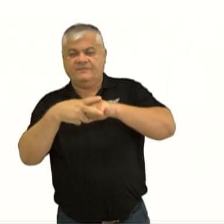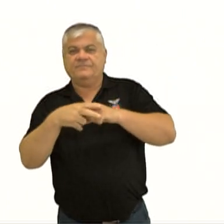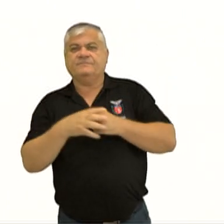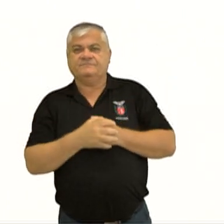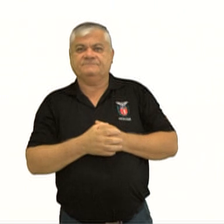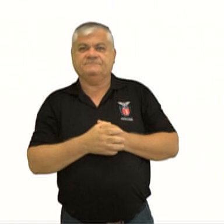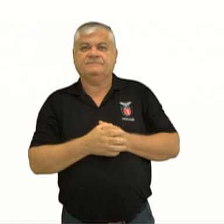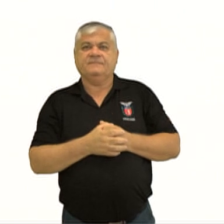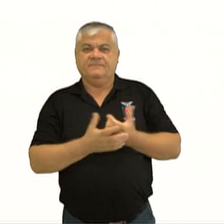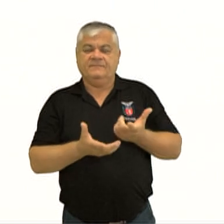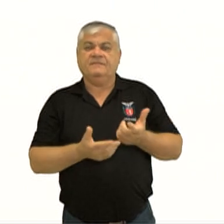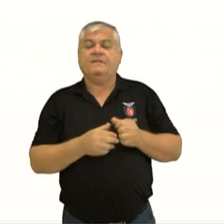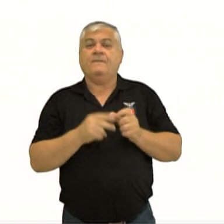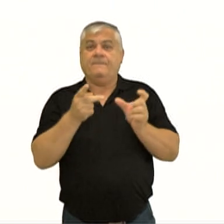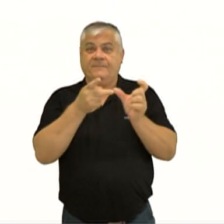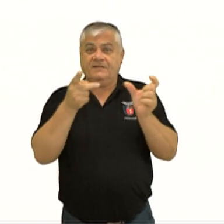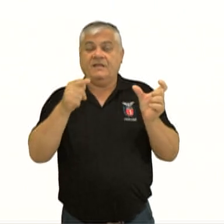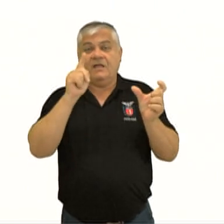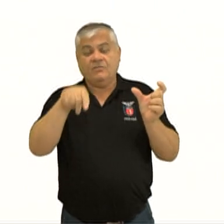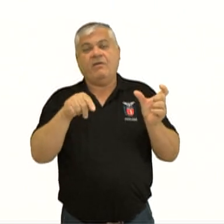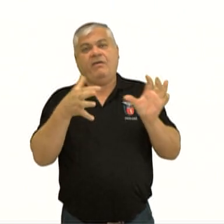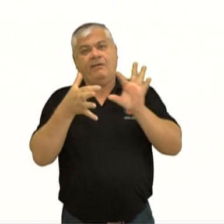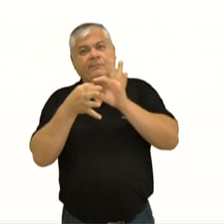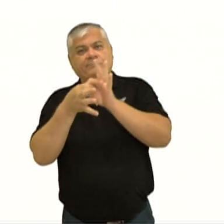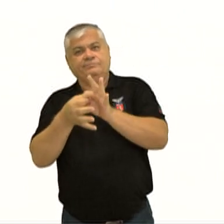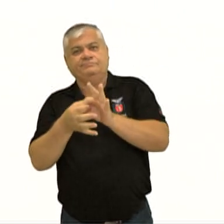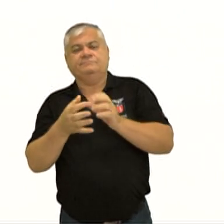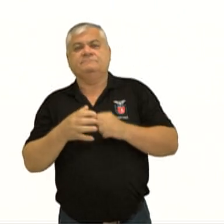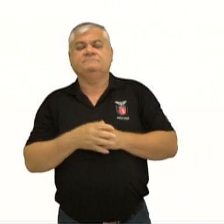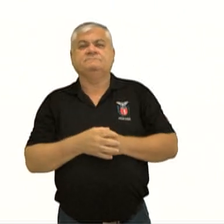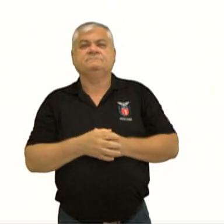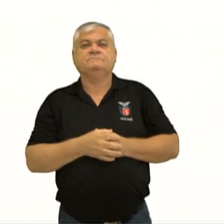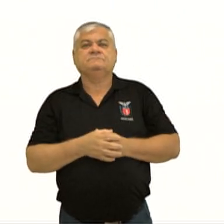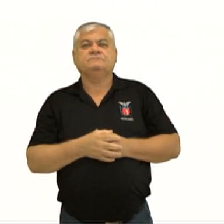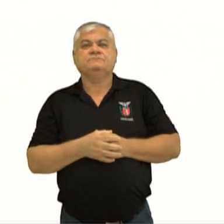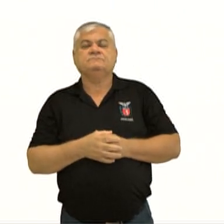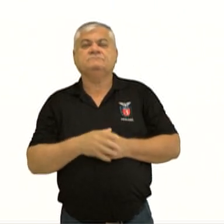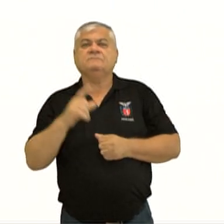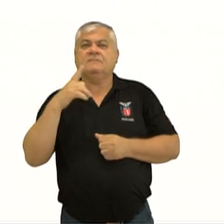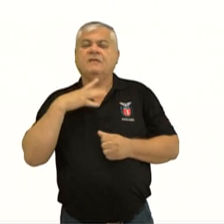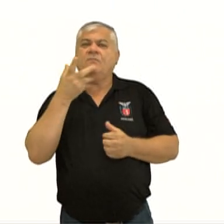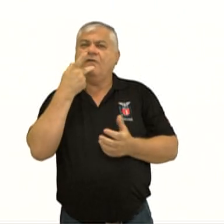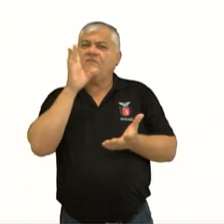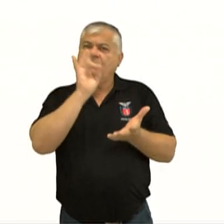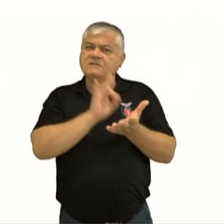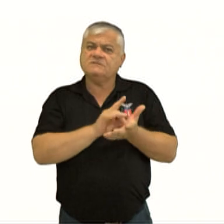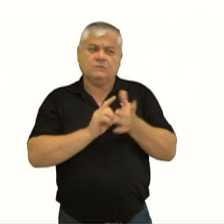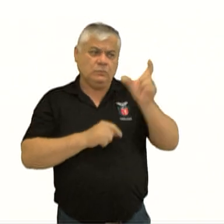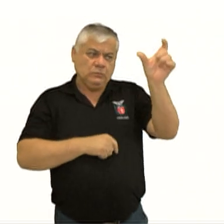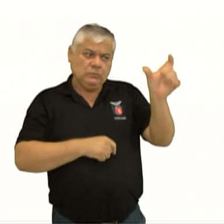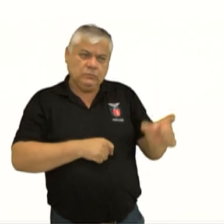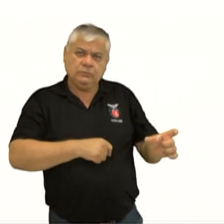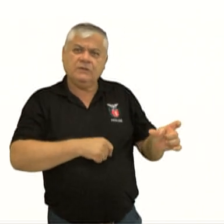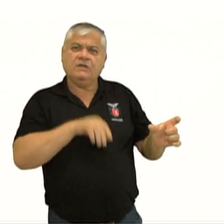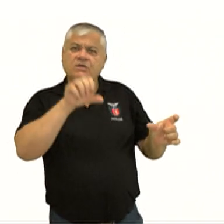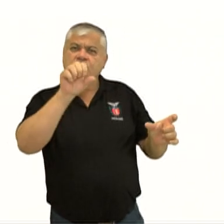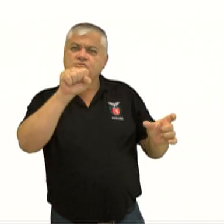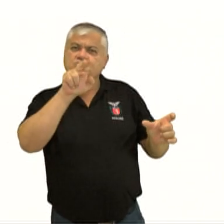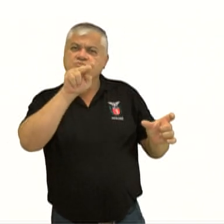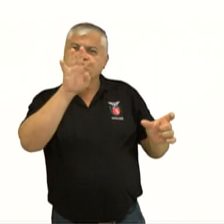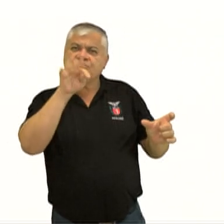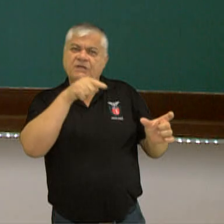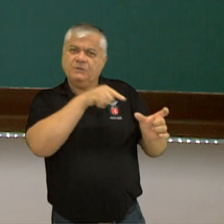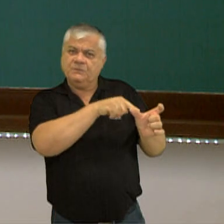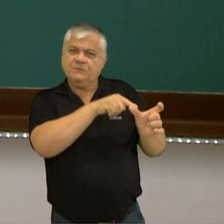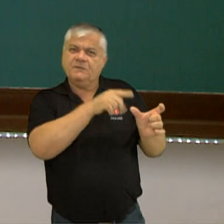Predicado é a ação praticada ou sofrida. Contém uma afirmação a respeito do sujeito. Olha só que